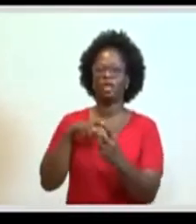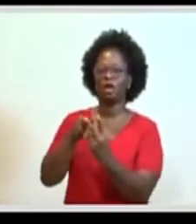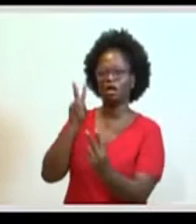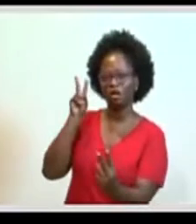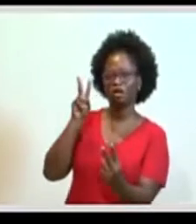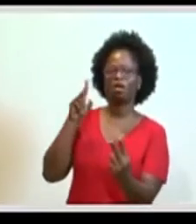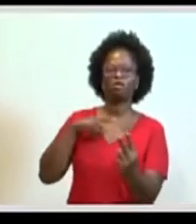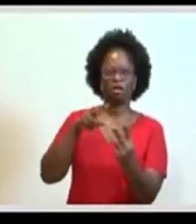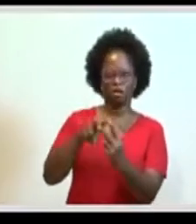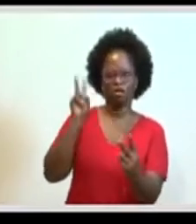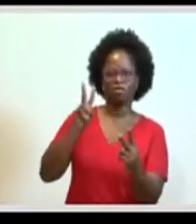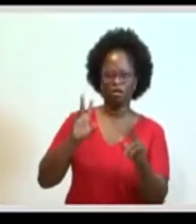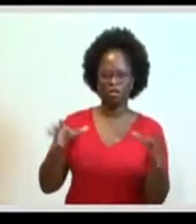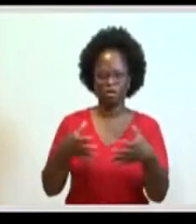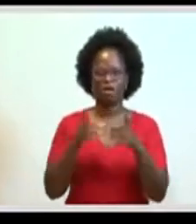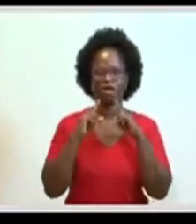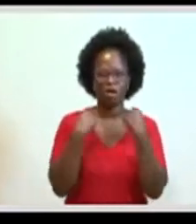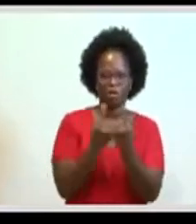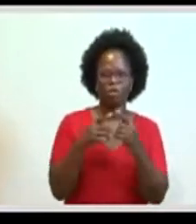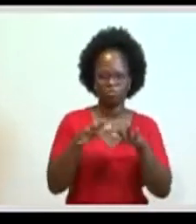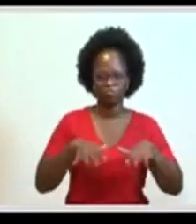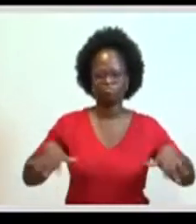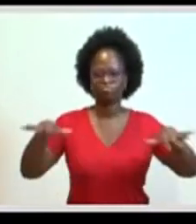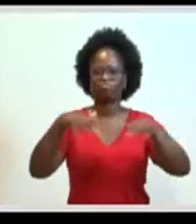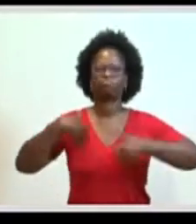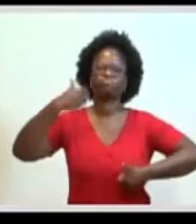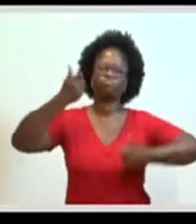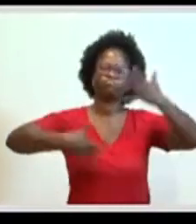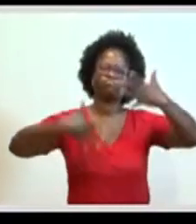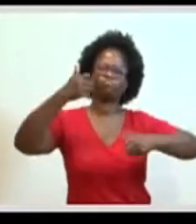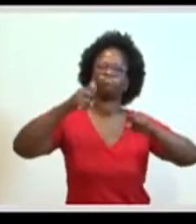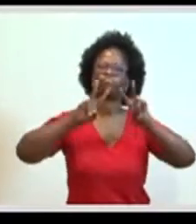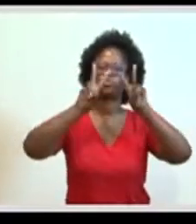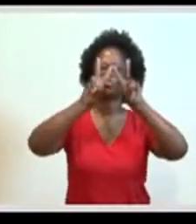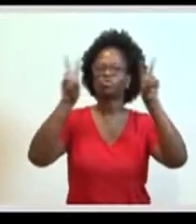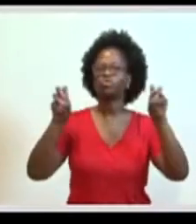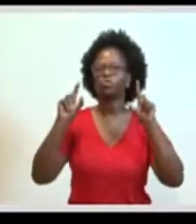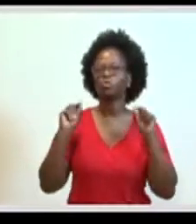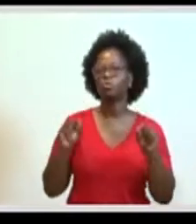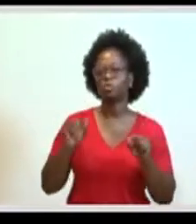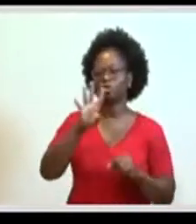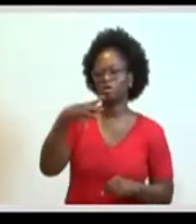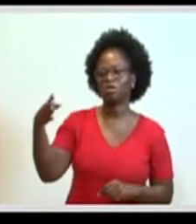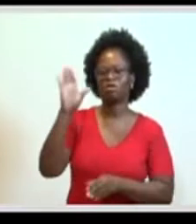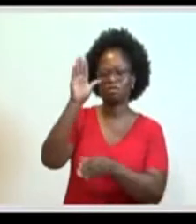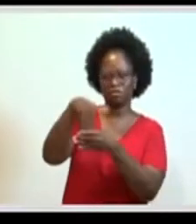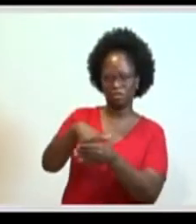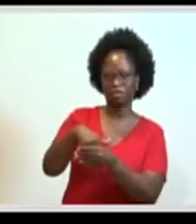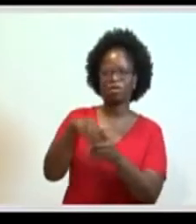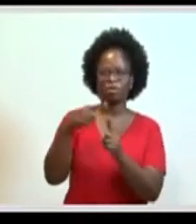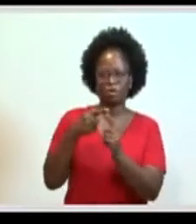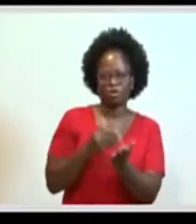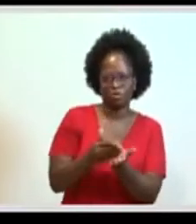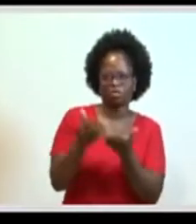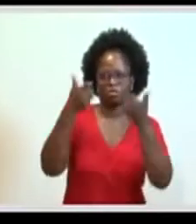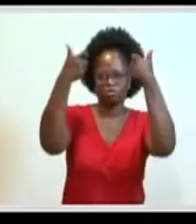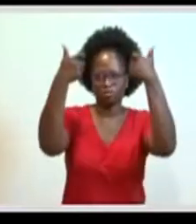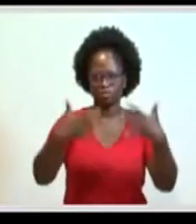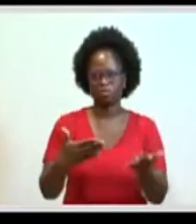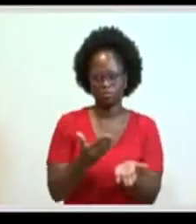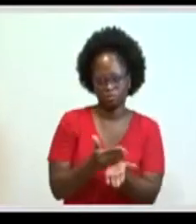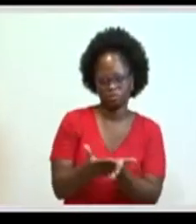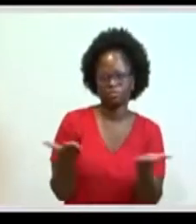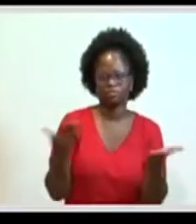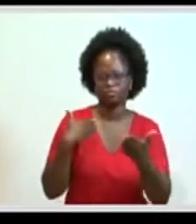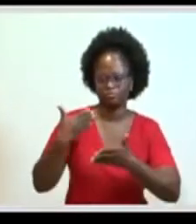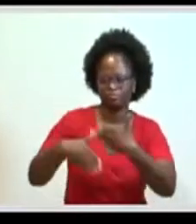digitalmente reunida, para falar um pouquinho do calendário eleitoral. Como a gente falou no início, a gente está começando agora